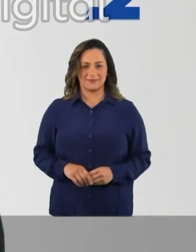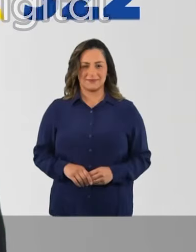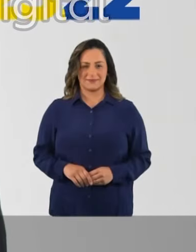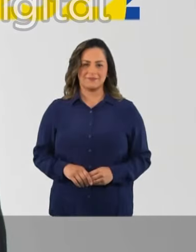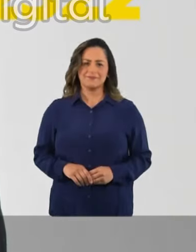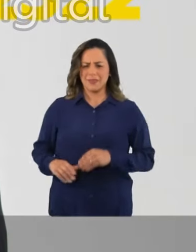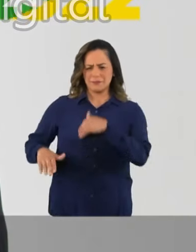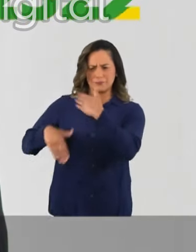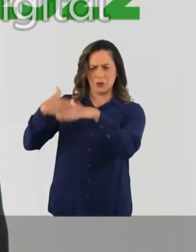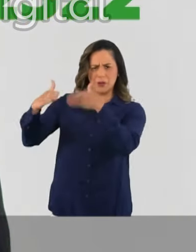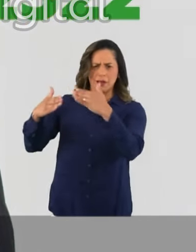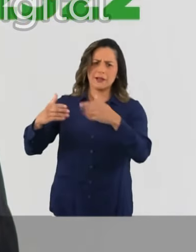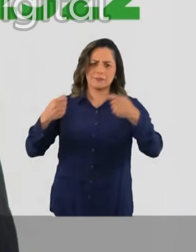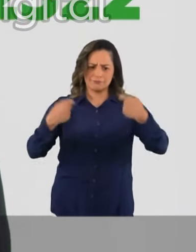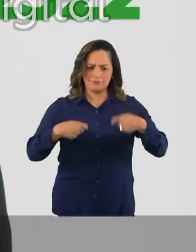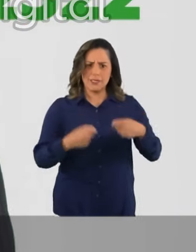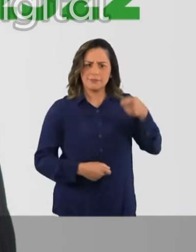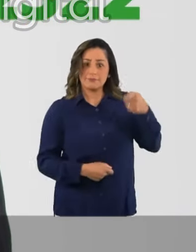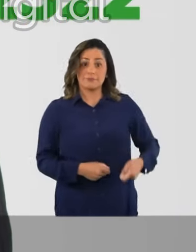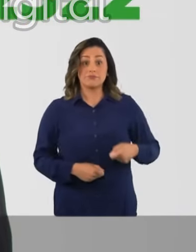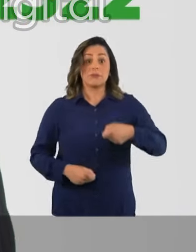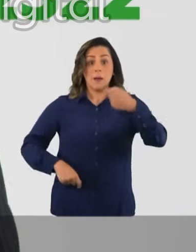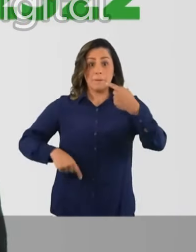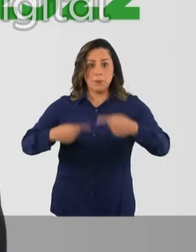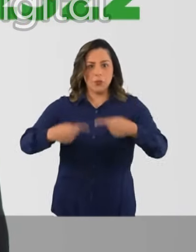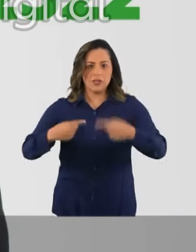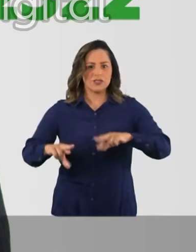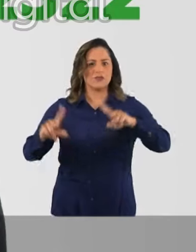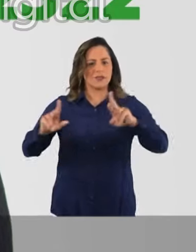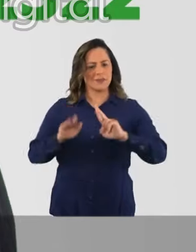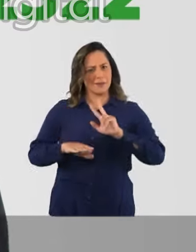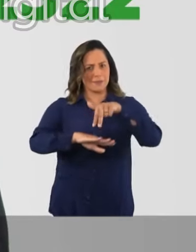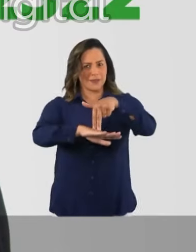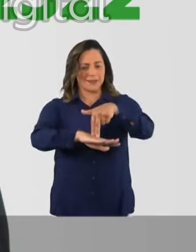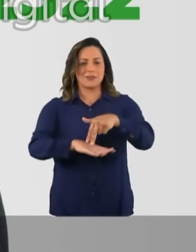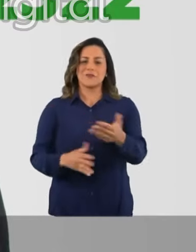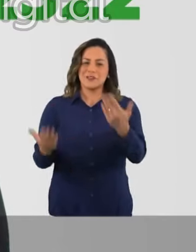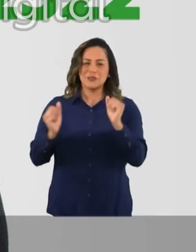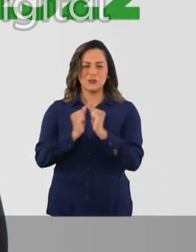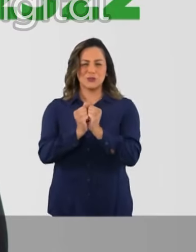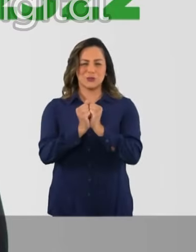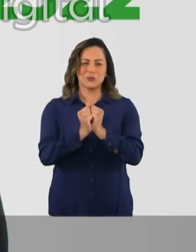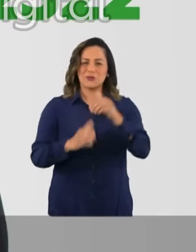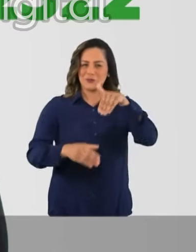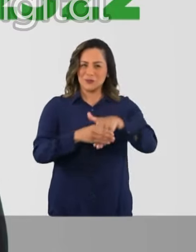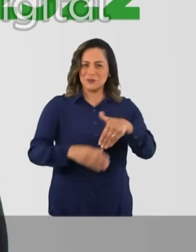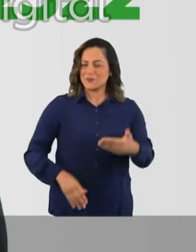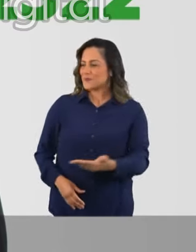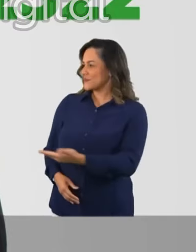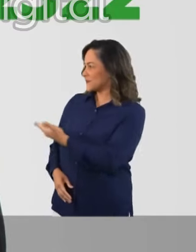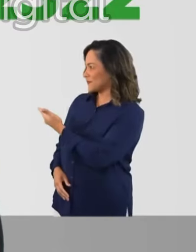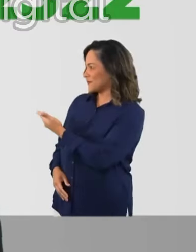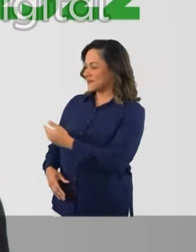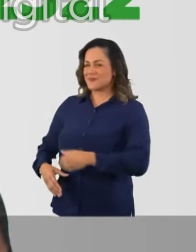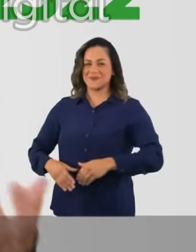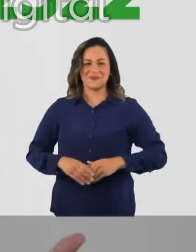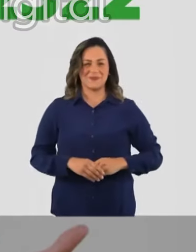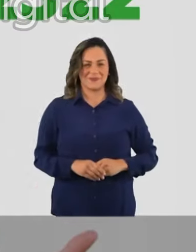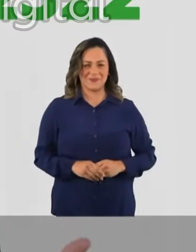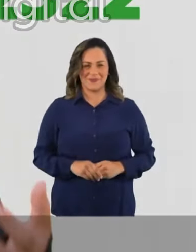Não existe progresso sem ordem, por uma política diferente que nos represente. Vamos juntos. Juliana Rosa, 22-3-22.